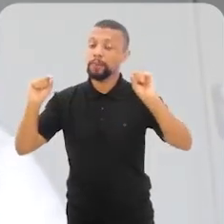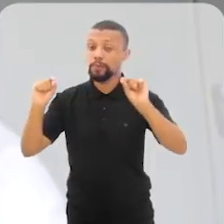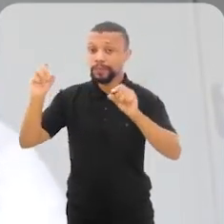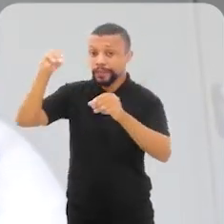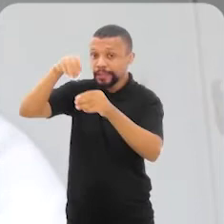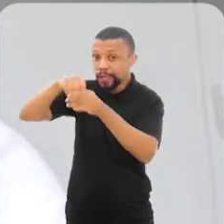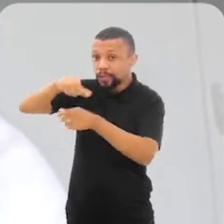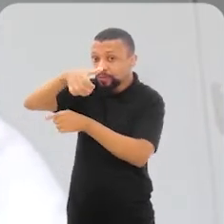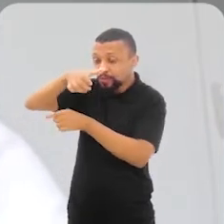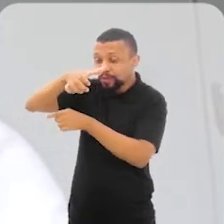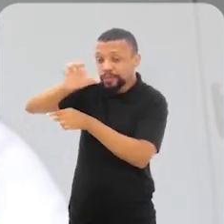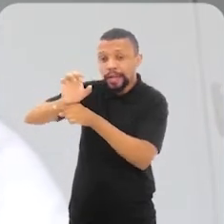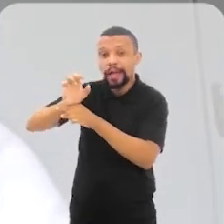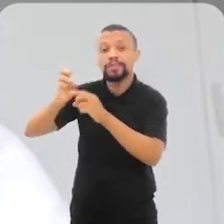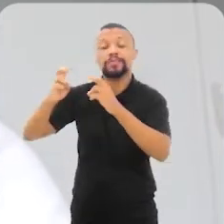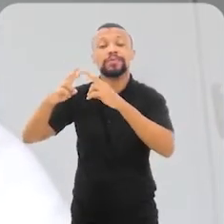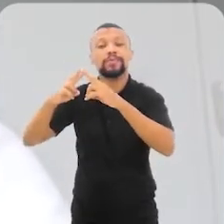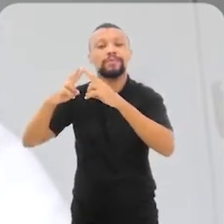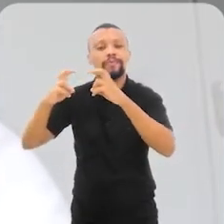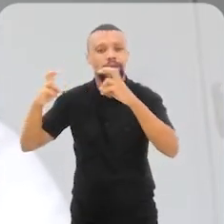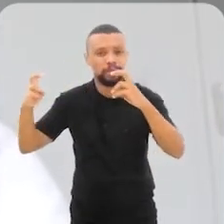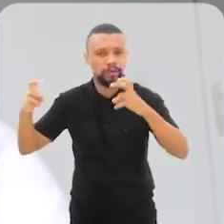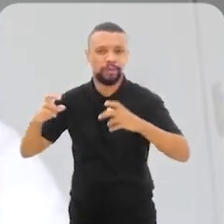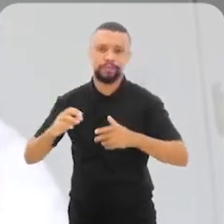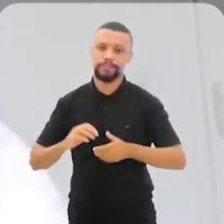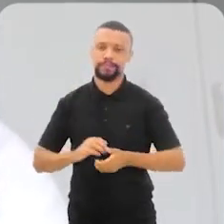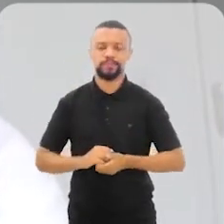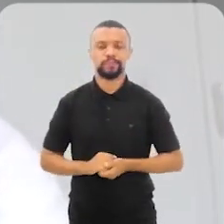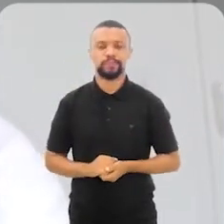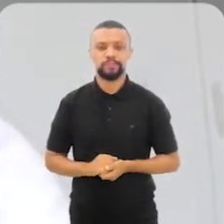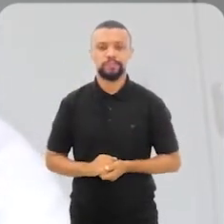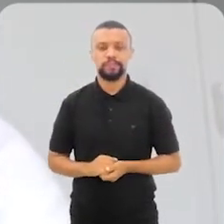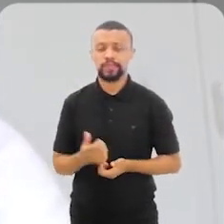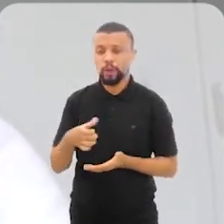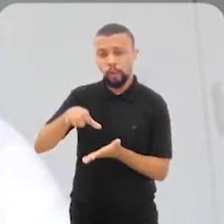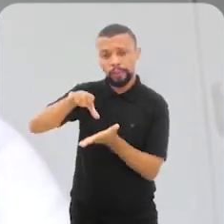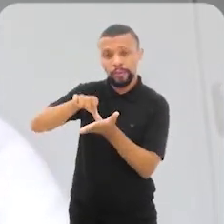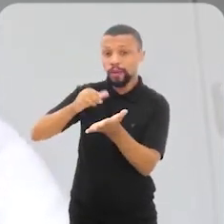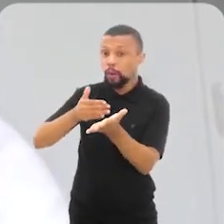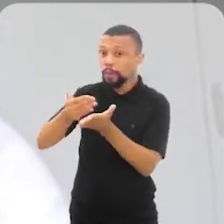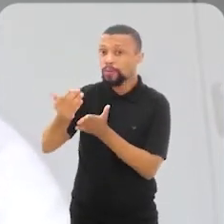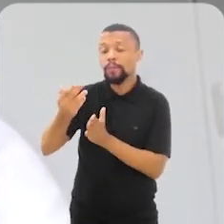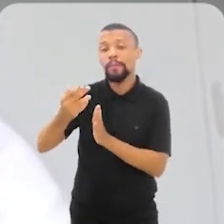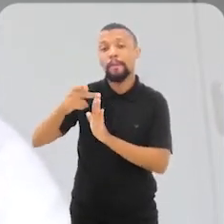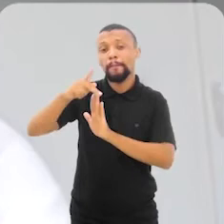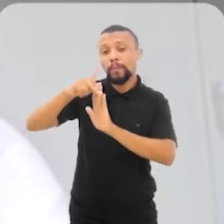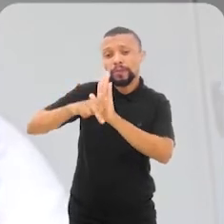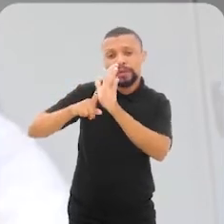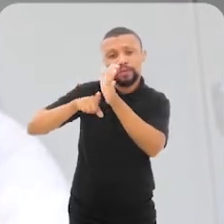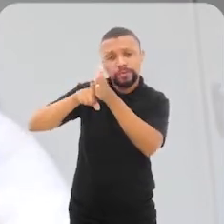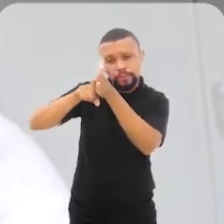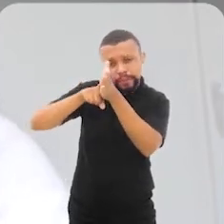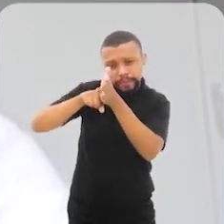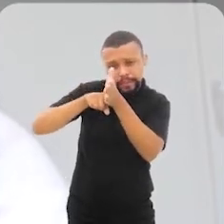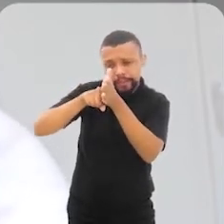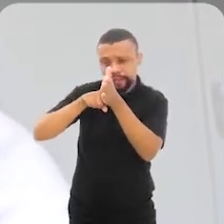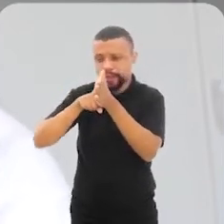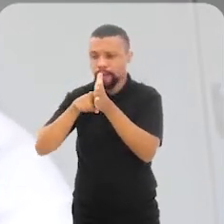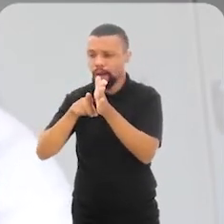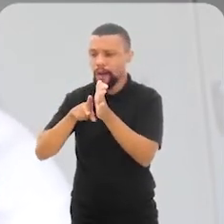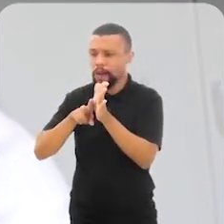na cidade de Florianópolis e o observatório, ele começou como um projeto de pesquisa